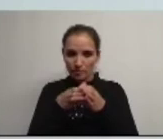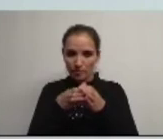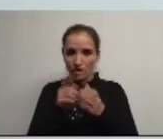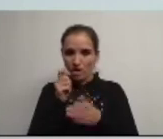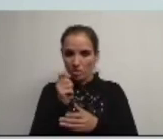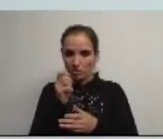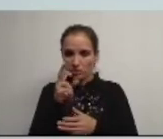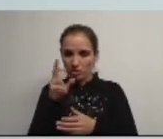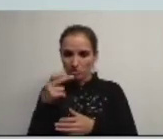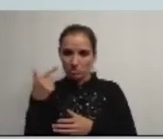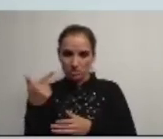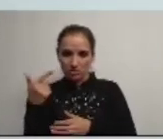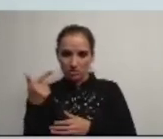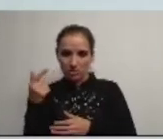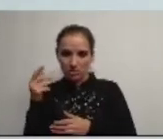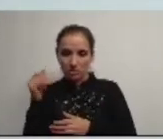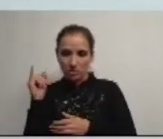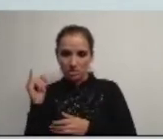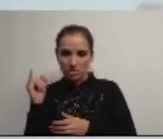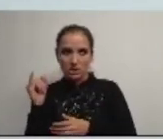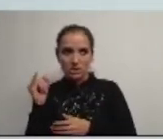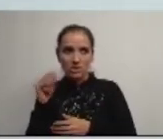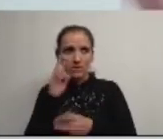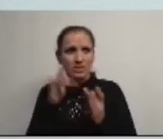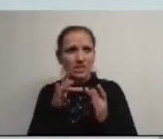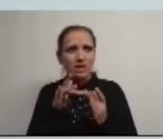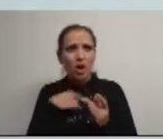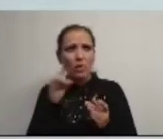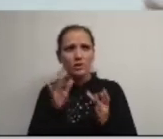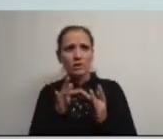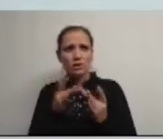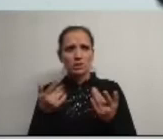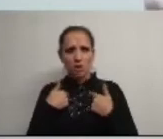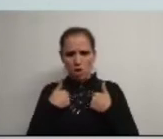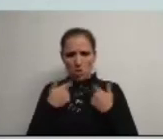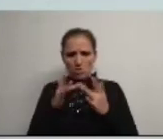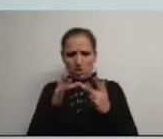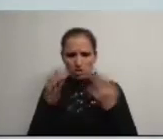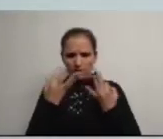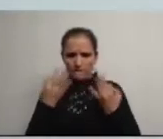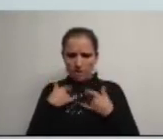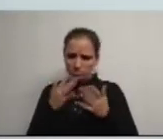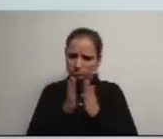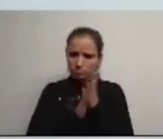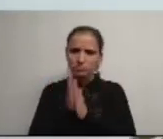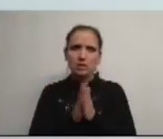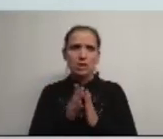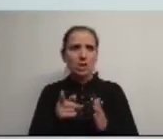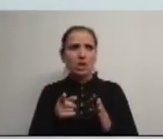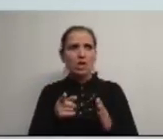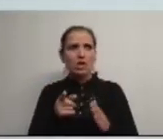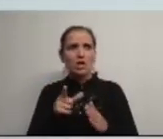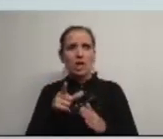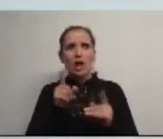Round Table for Industrialists vão ver a net eu não tenho nada contra a net eu sou utilizador da net veja porque aqui não há um